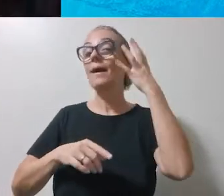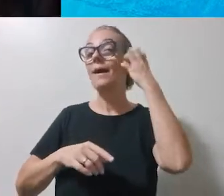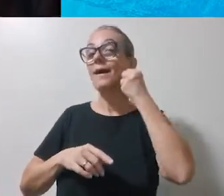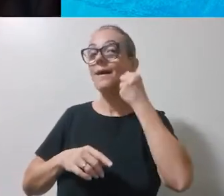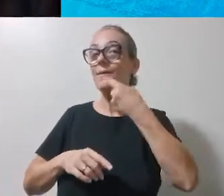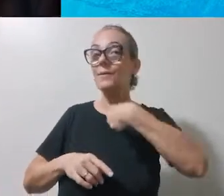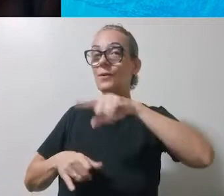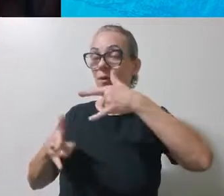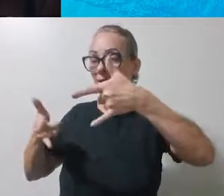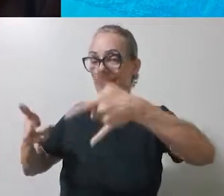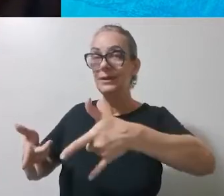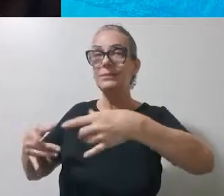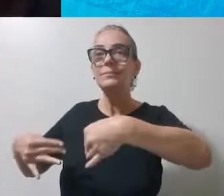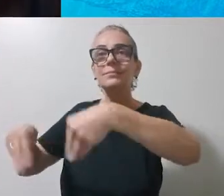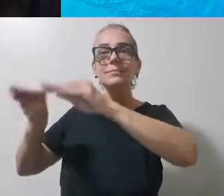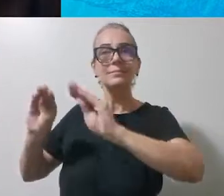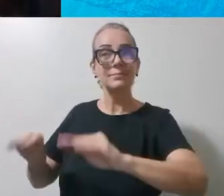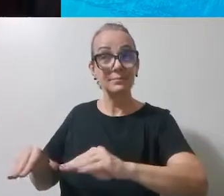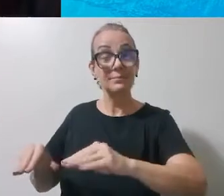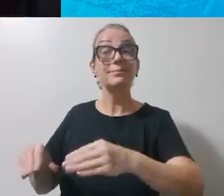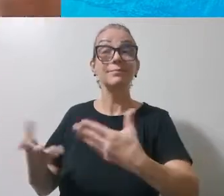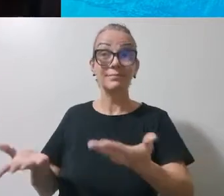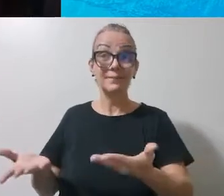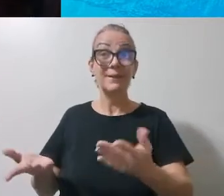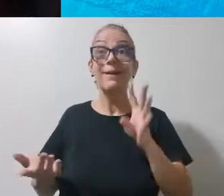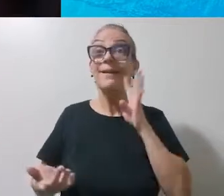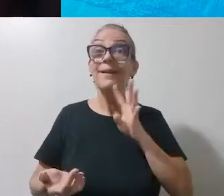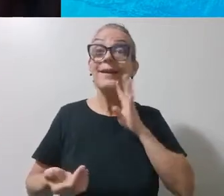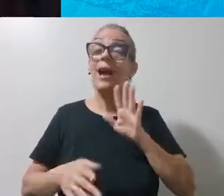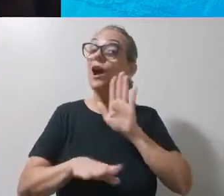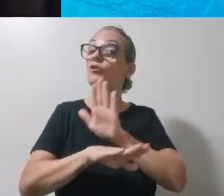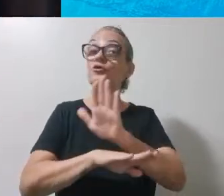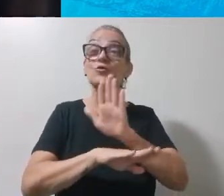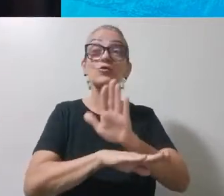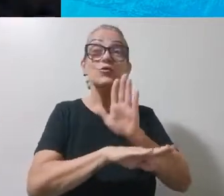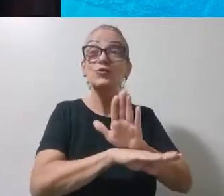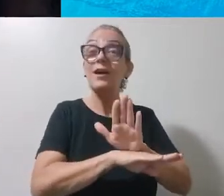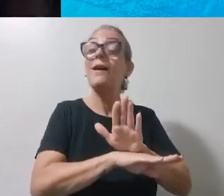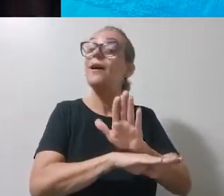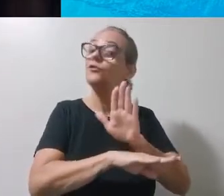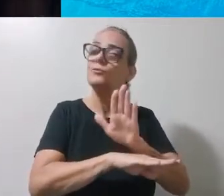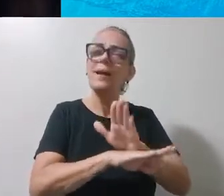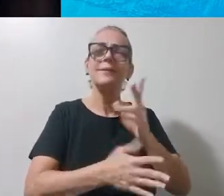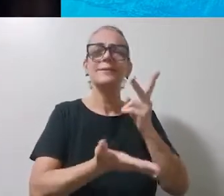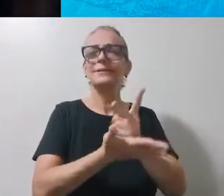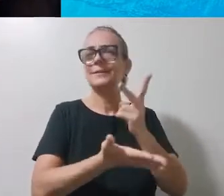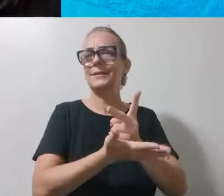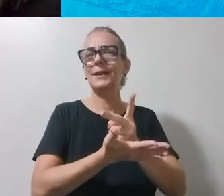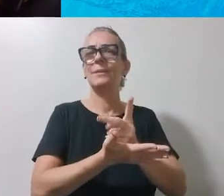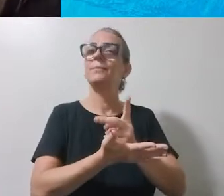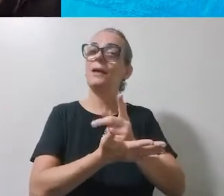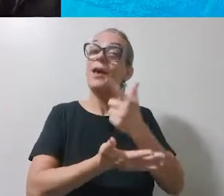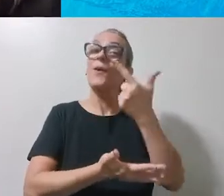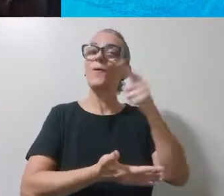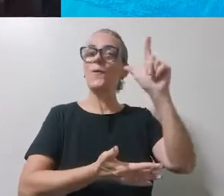fazer, né? Legal, ajudar, ajudar sempre. É um outro ensinamento de Jesus.